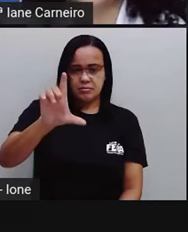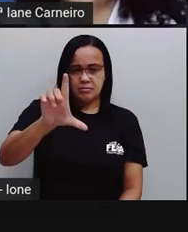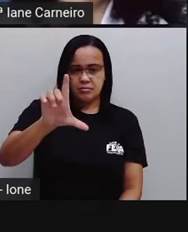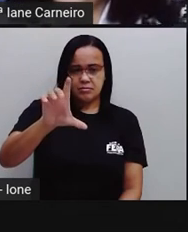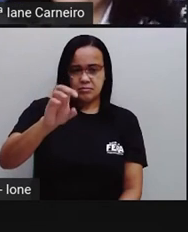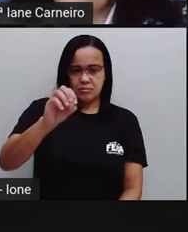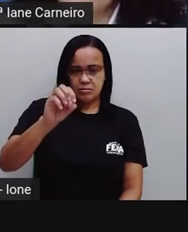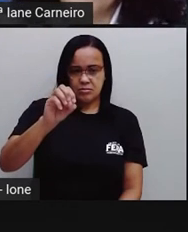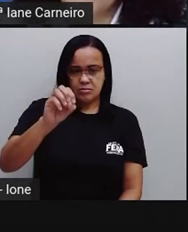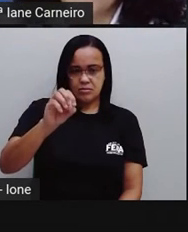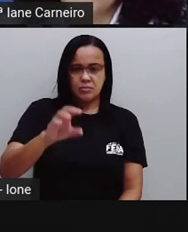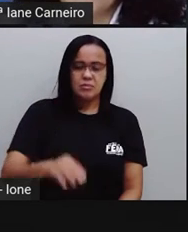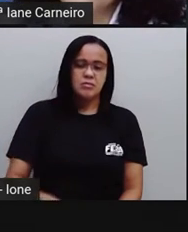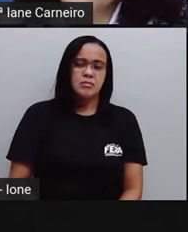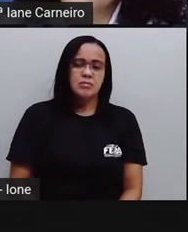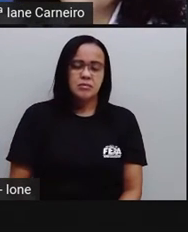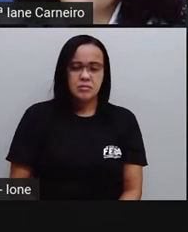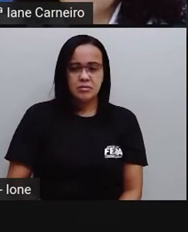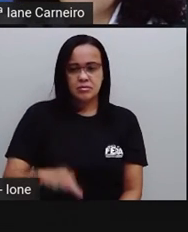CASTELO.